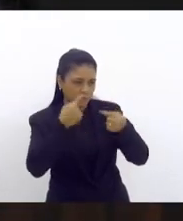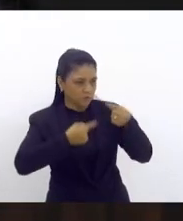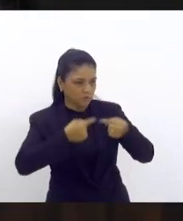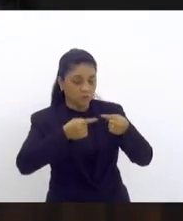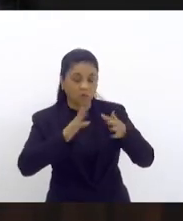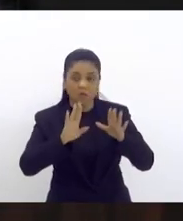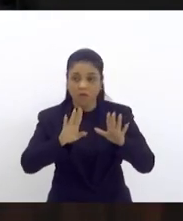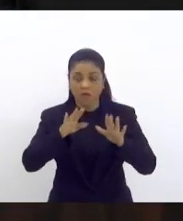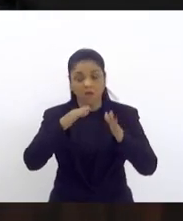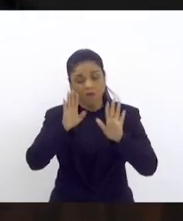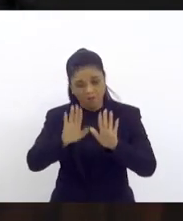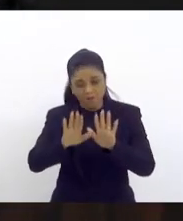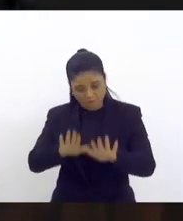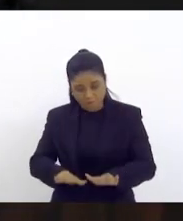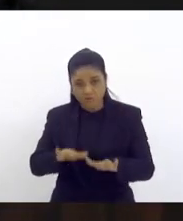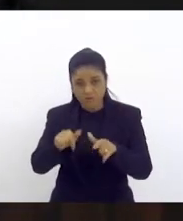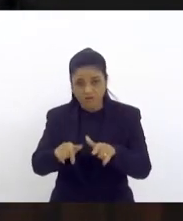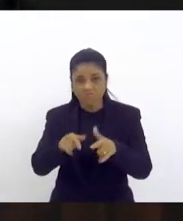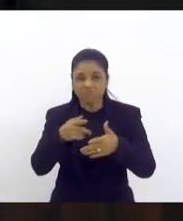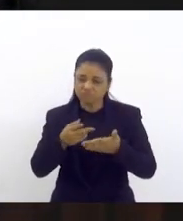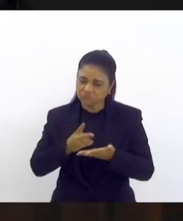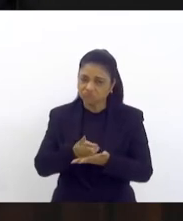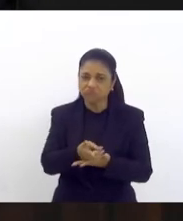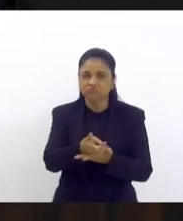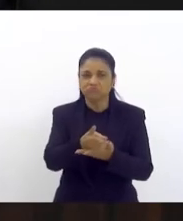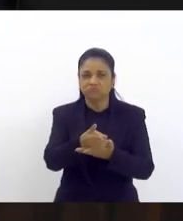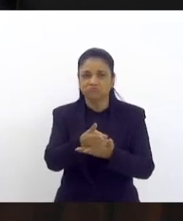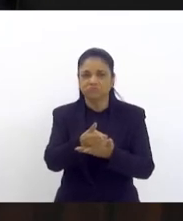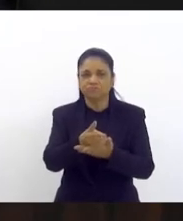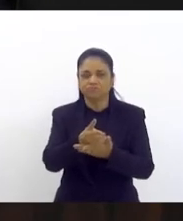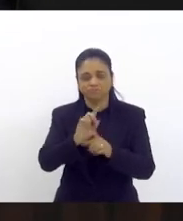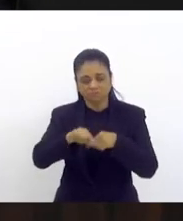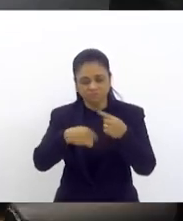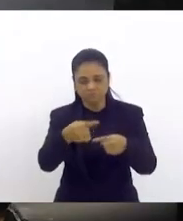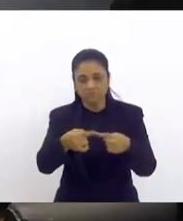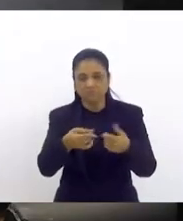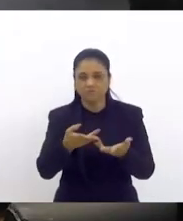pode ficar aí que a gente colhe aqui e em seguida a vossa excelência já faz.